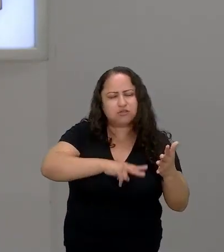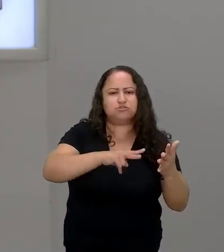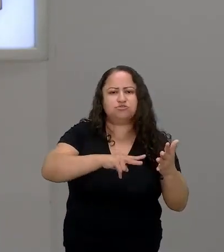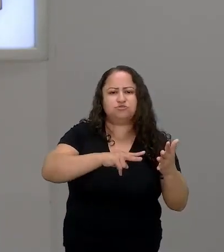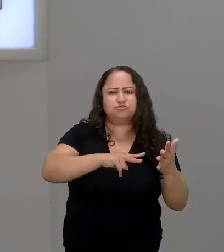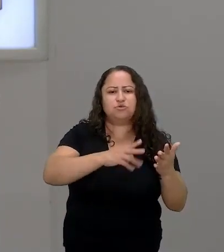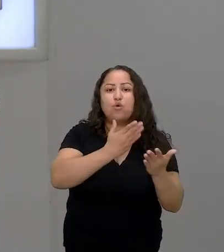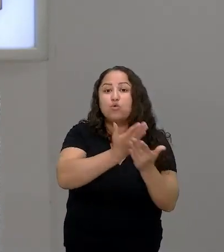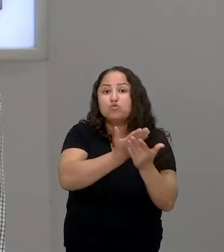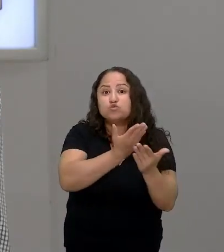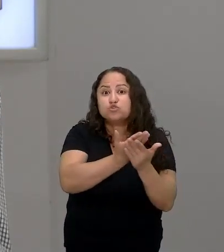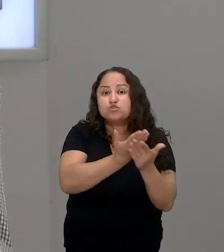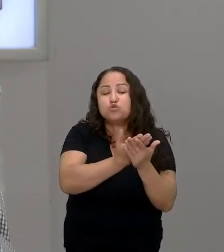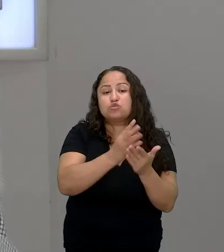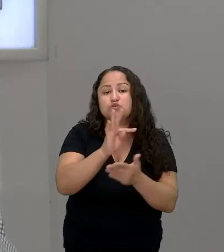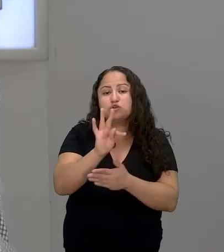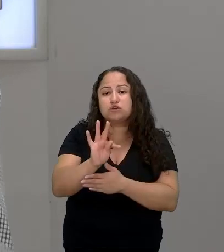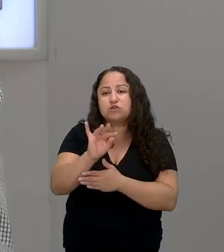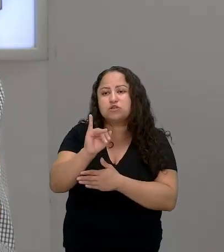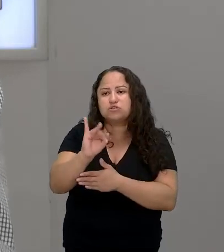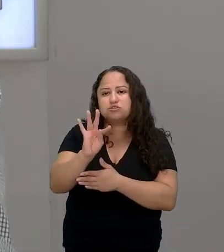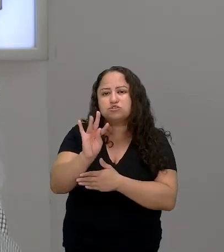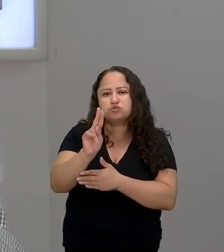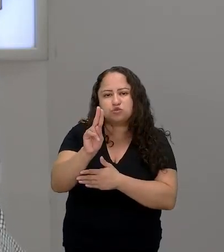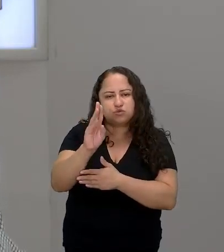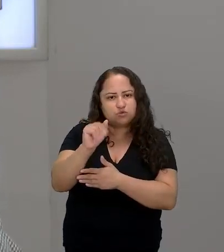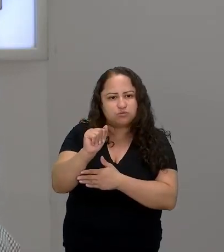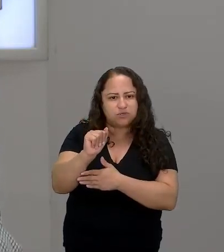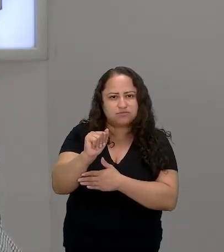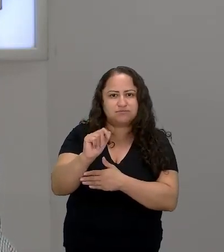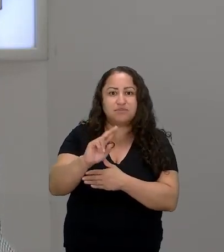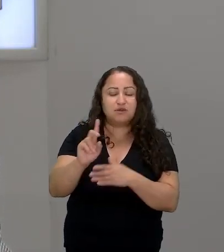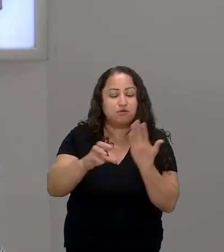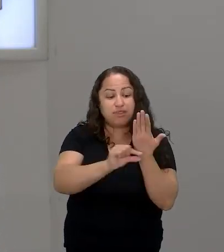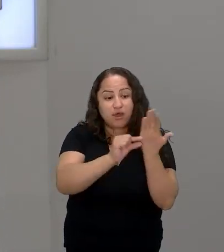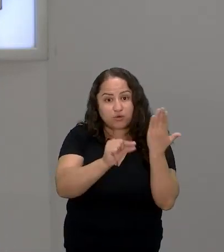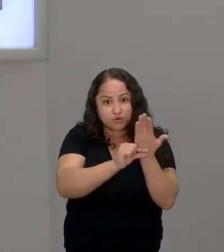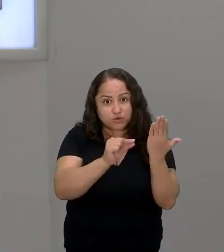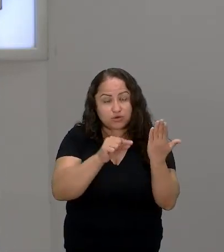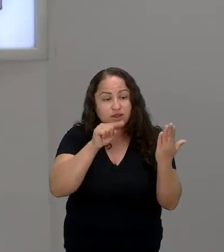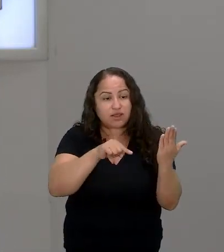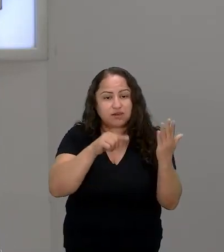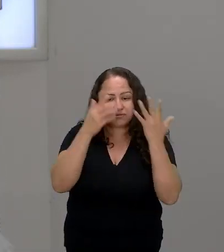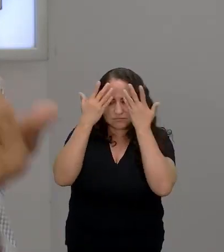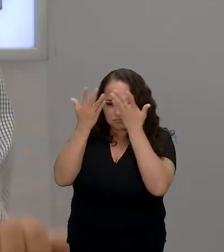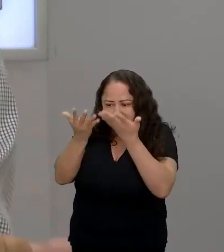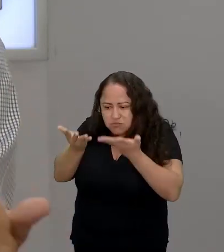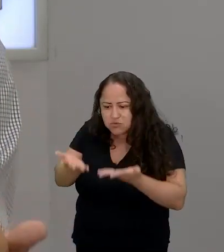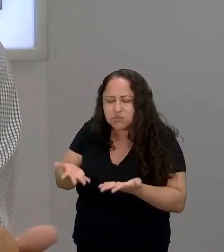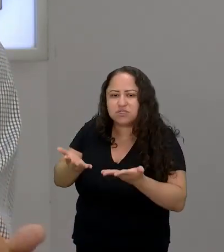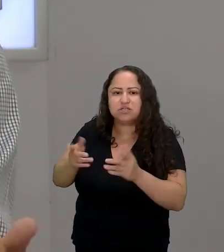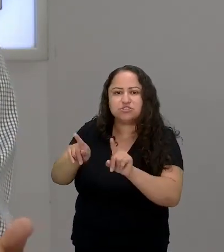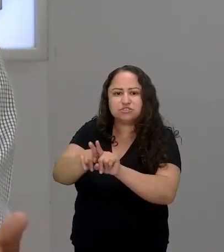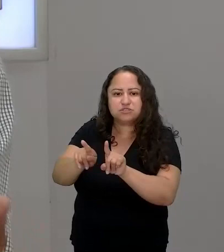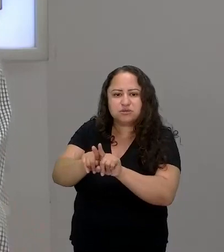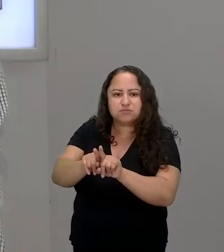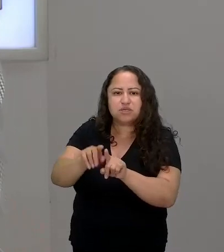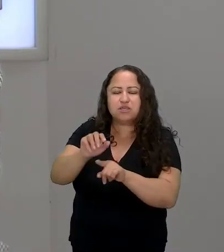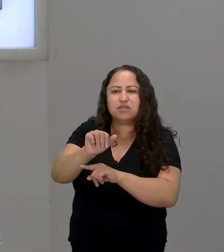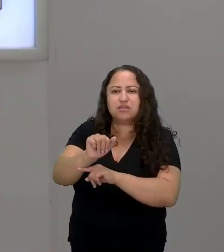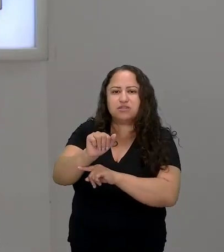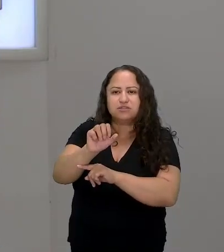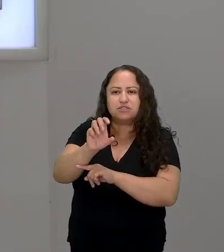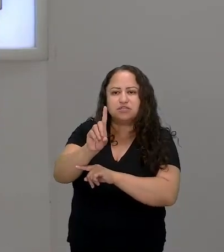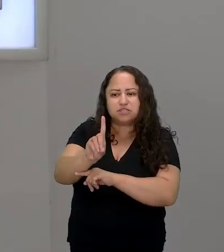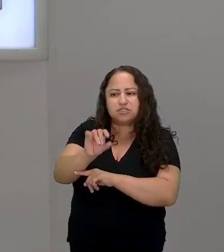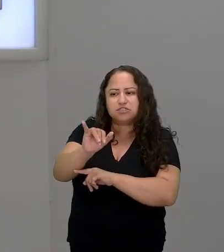da tituba da Marisa a Marisa ela procura fazer uma homenagem também assim como ela fez uma homenagem à diáspora negra